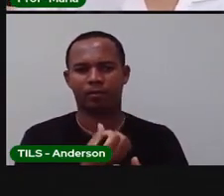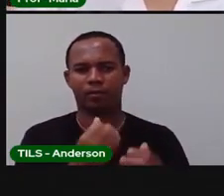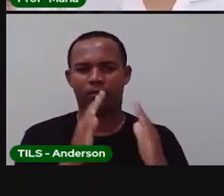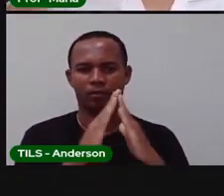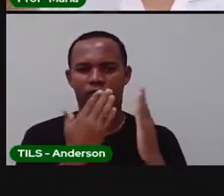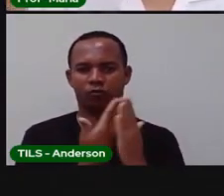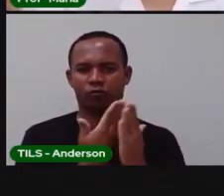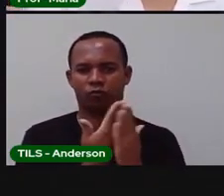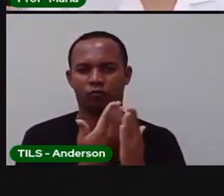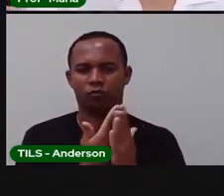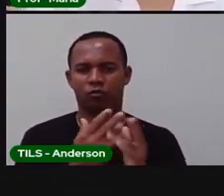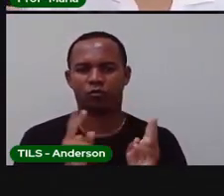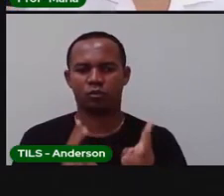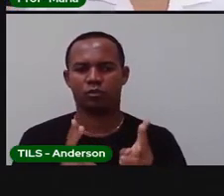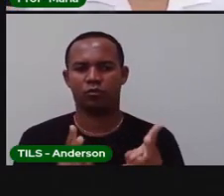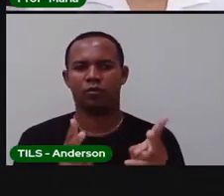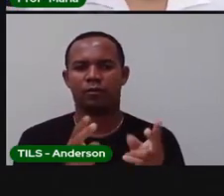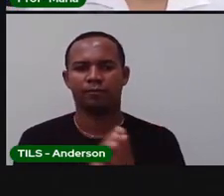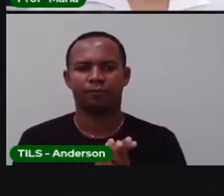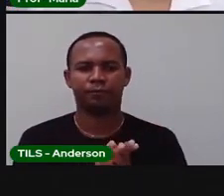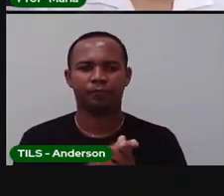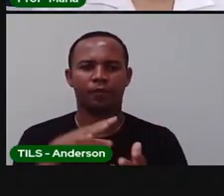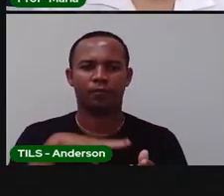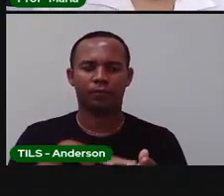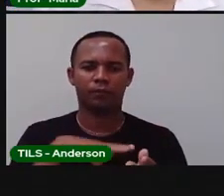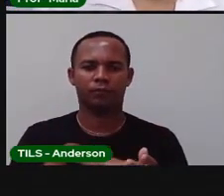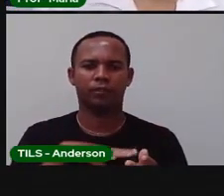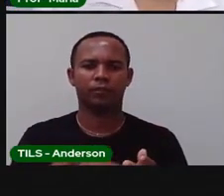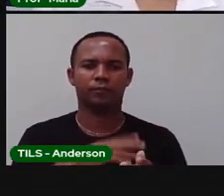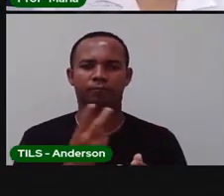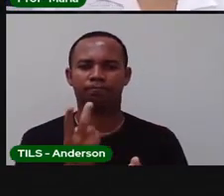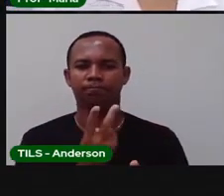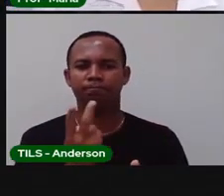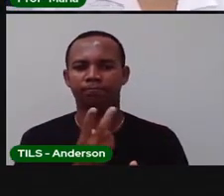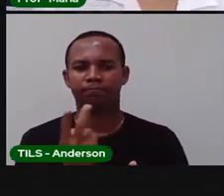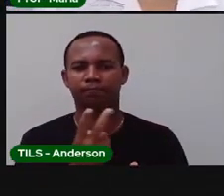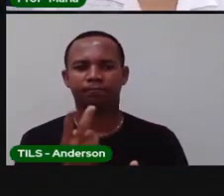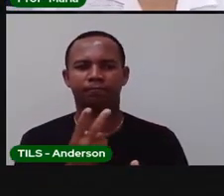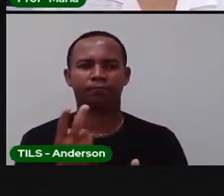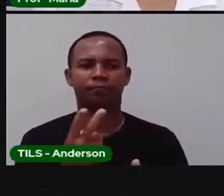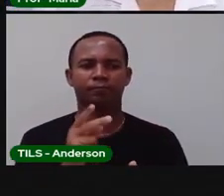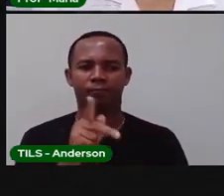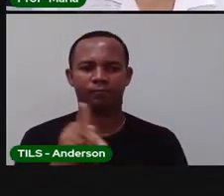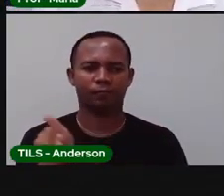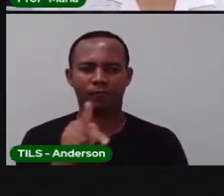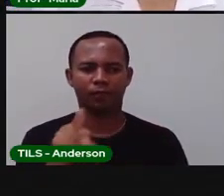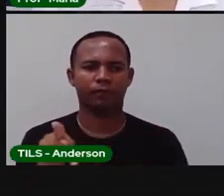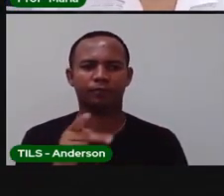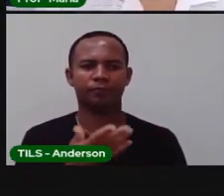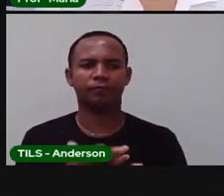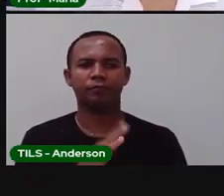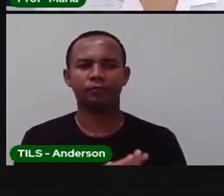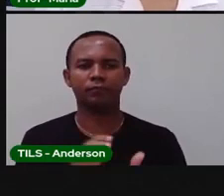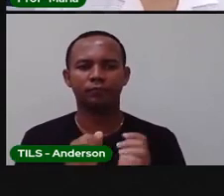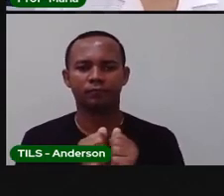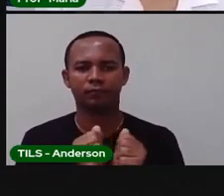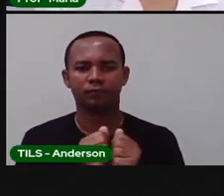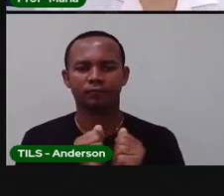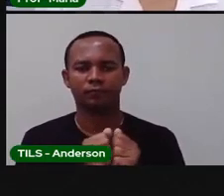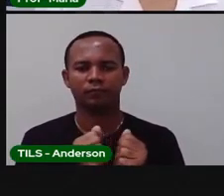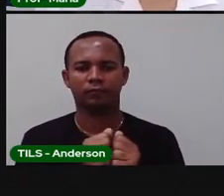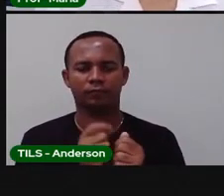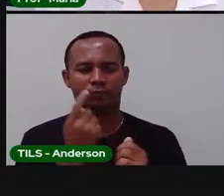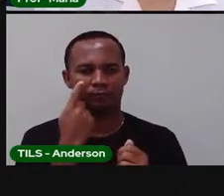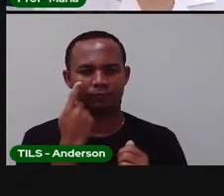vamos continuar com a aula de linguagens. Eu e Anderson aqui com vocês, como sempre, juntinhos, nada nos